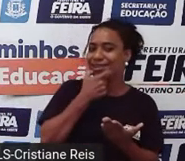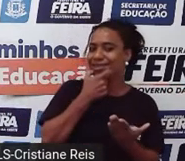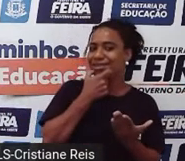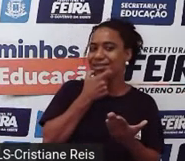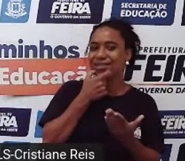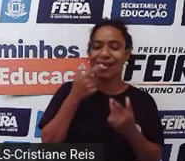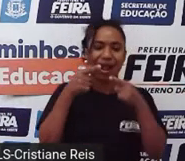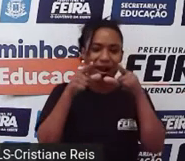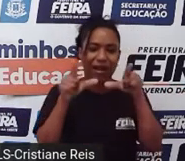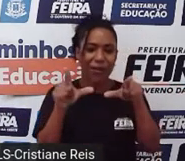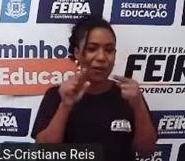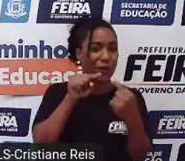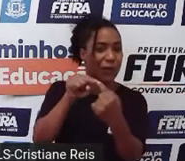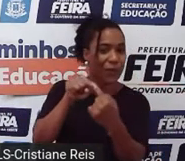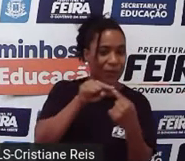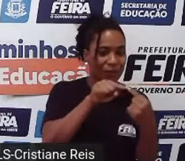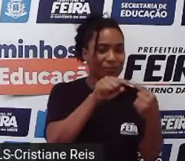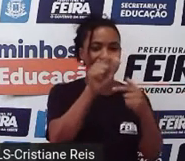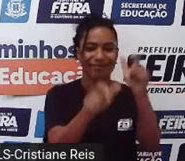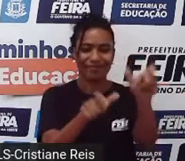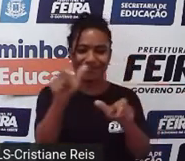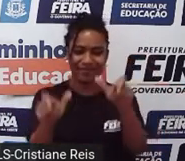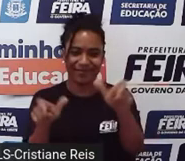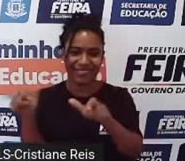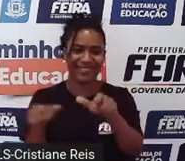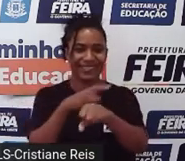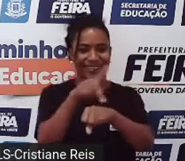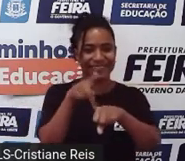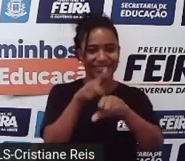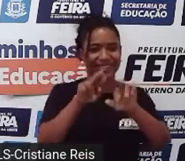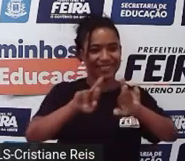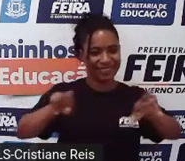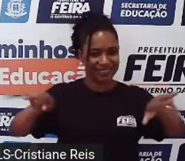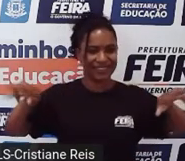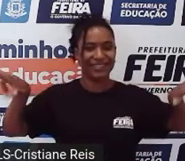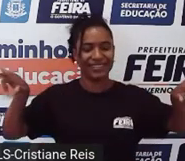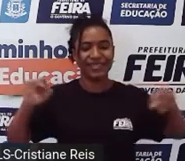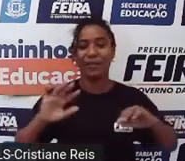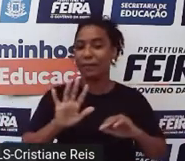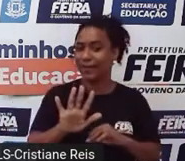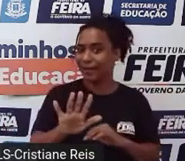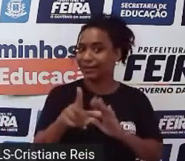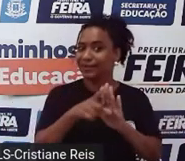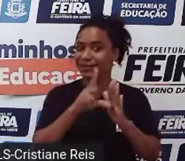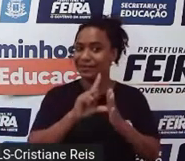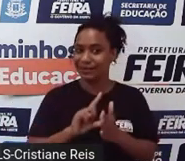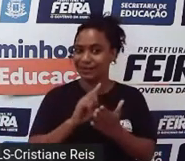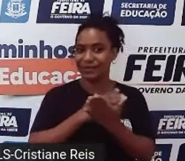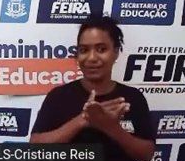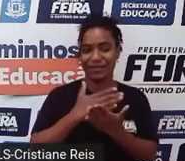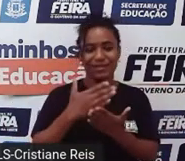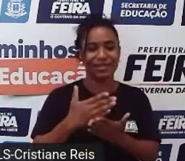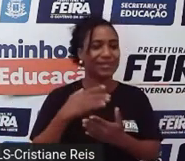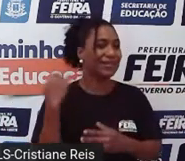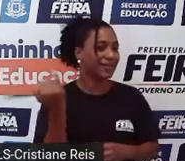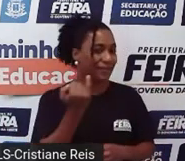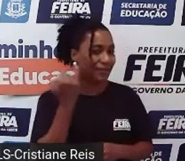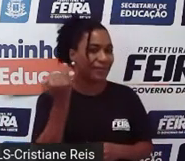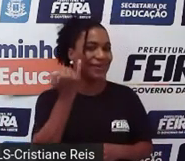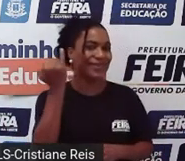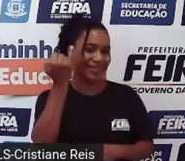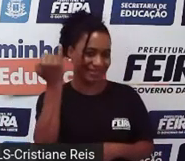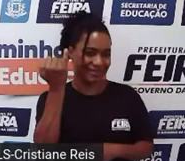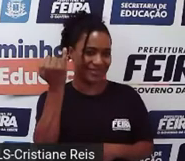valorizando a diversidade. E é claro que antes de começarmos a nossa aula, é importante a